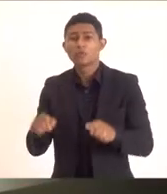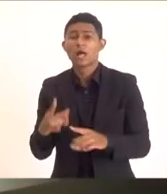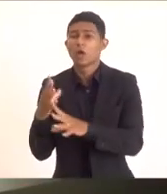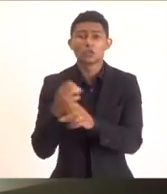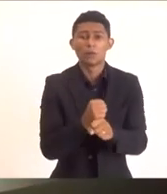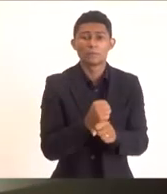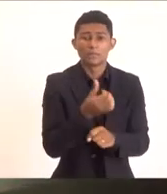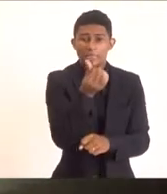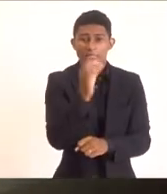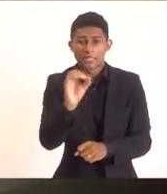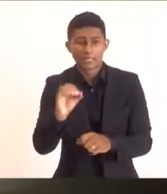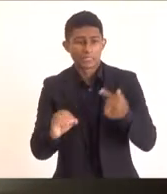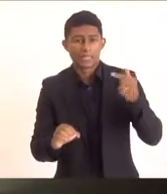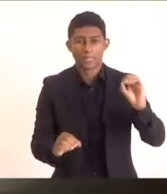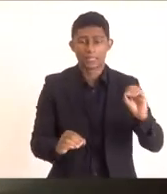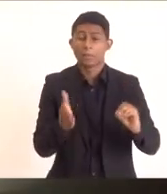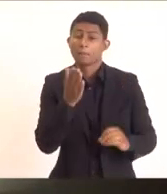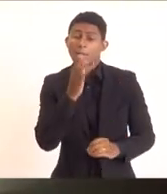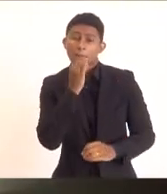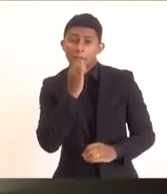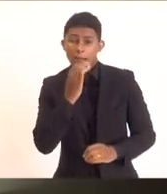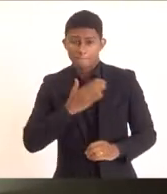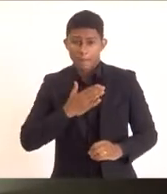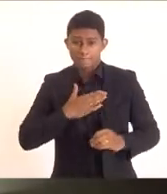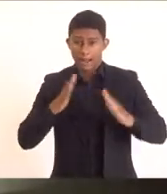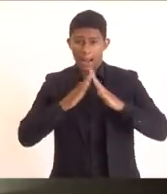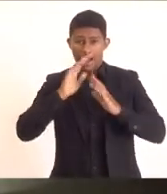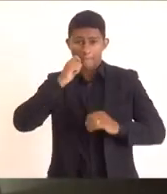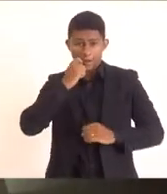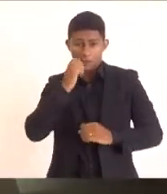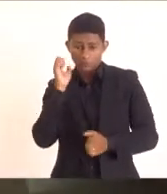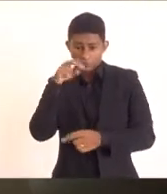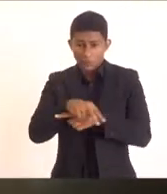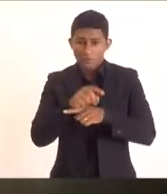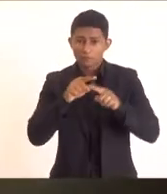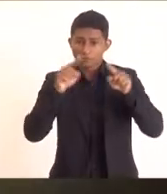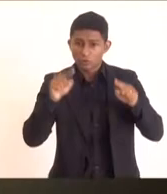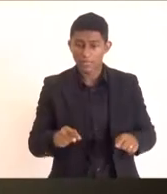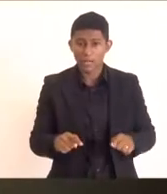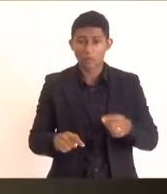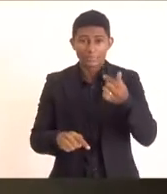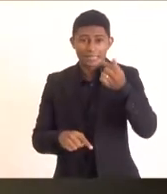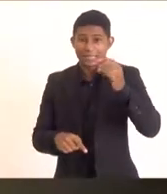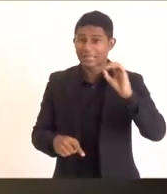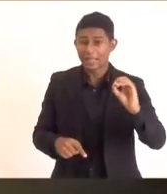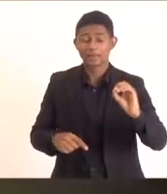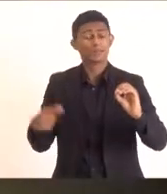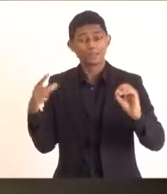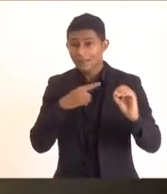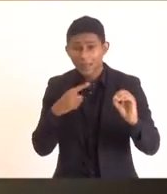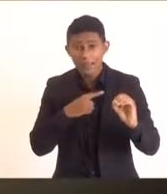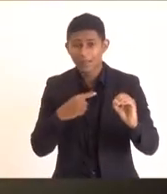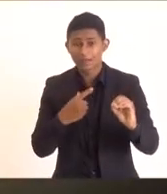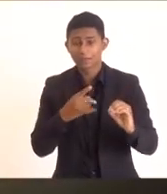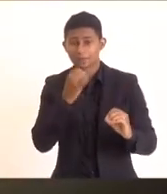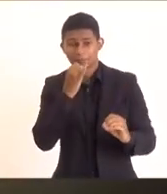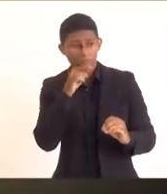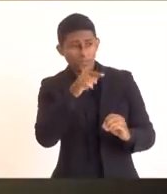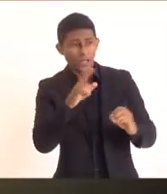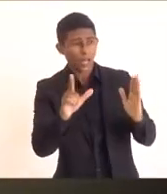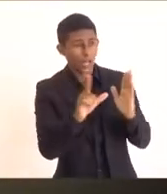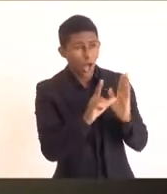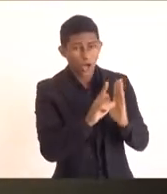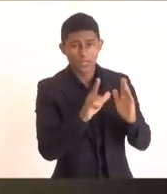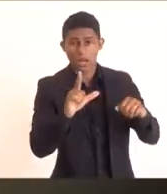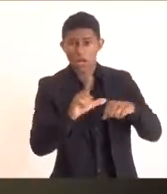Eu, com a minha padaria, emprego 50 pessoas, já empreguei 75 pessoas. Você vai numa marcenaria, por exemplo, faz o